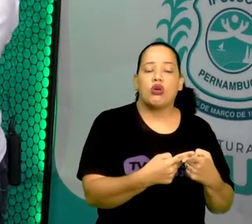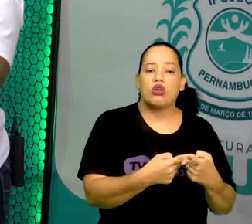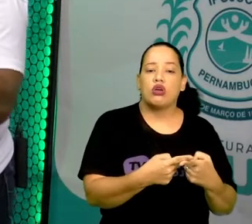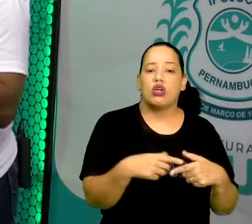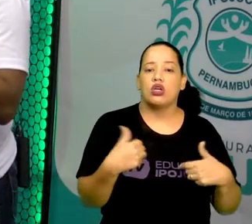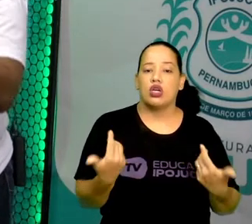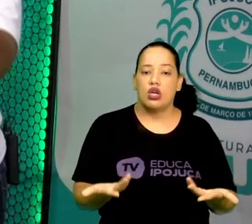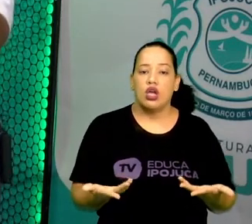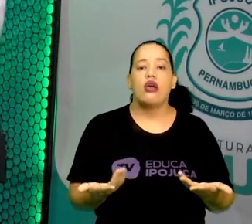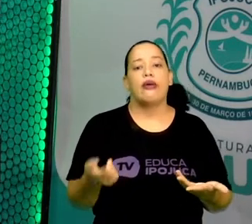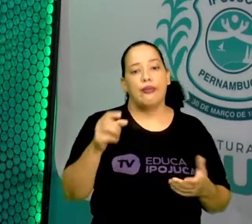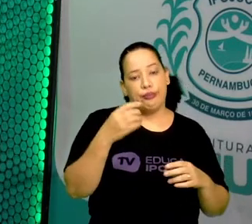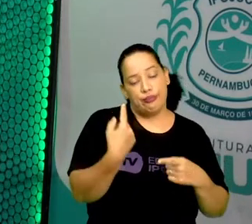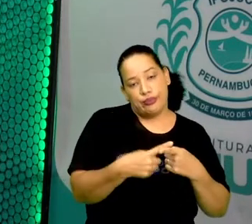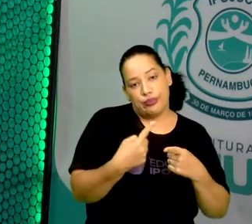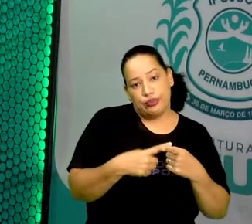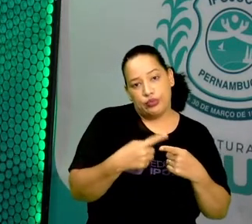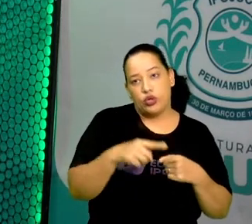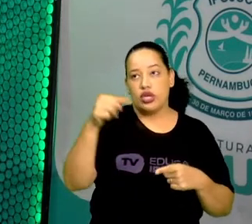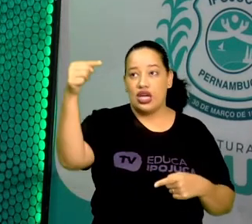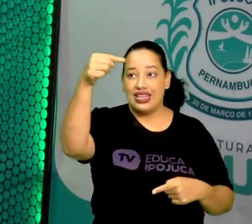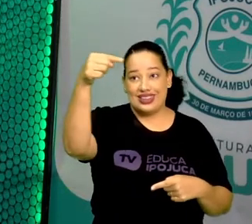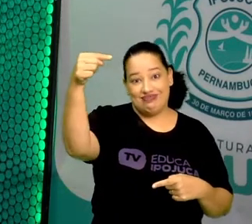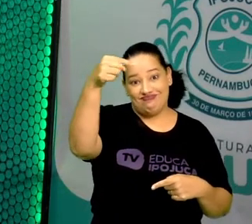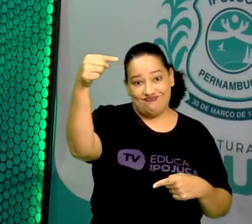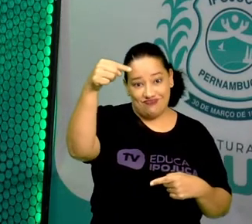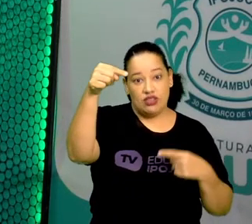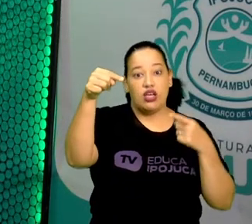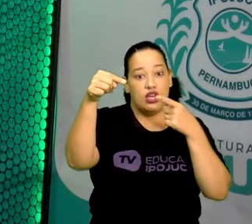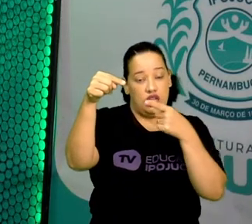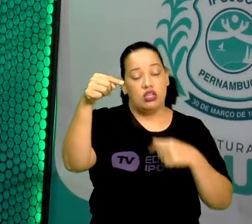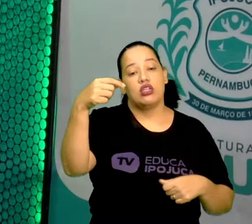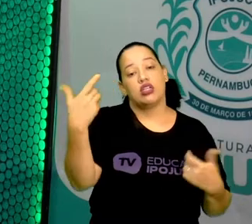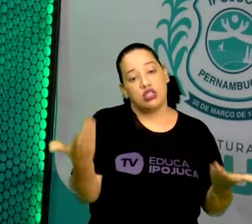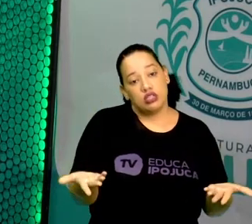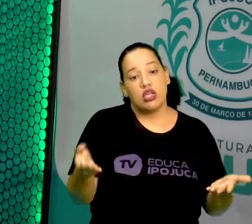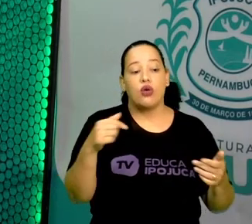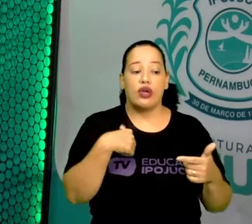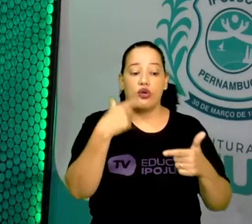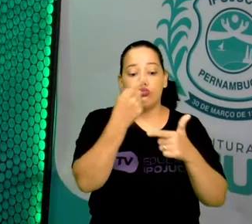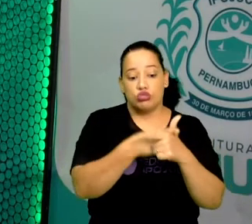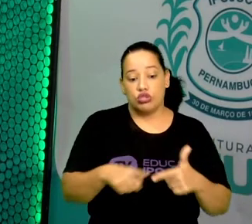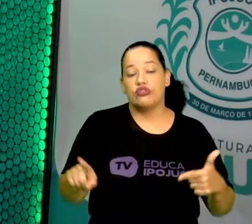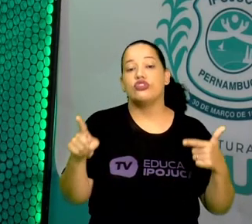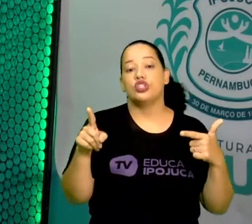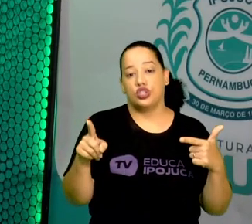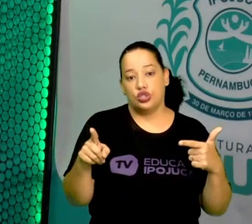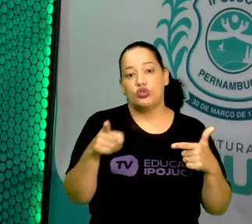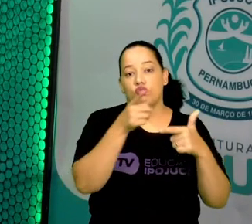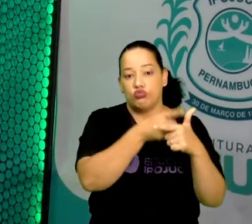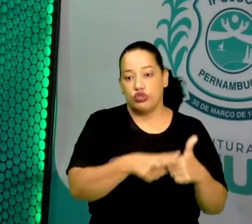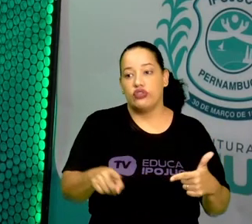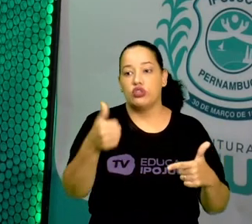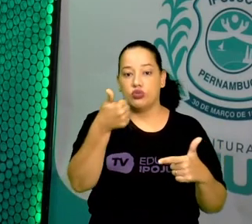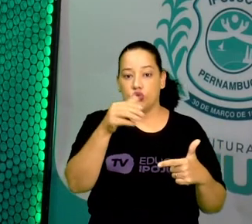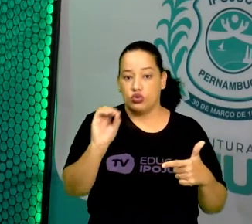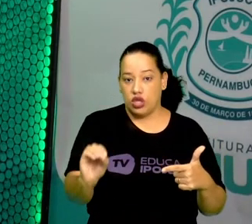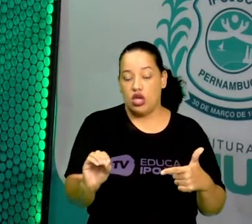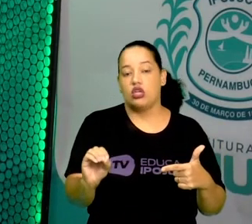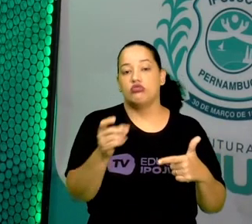expoente é negativo. O expoente negativo significa que você está dividindo cada vez mais por 10.